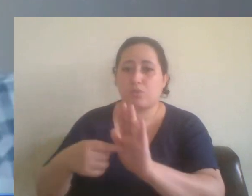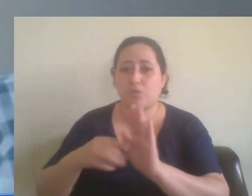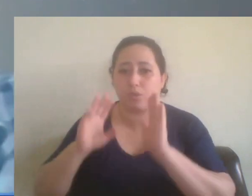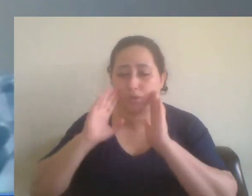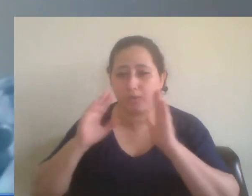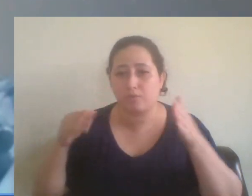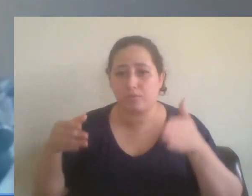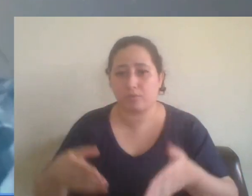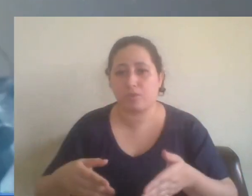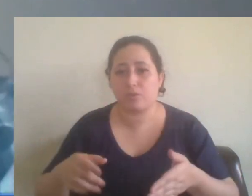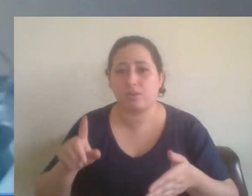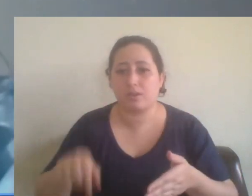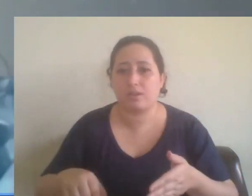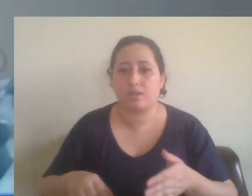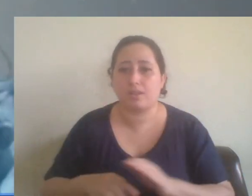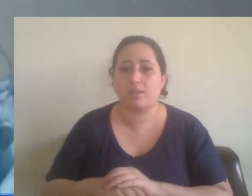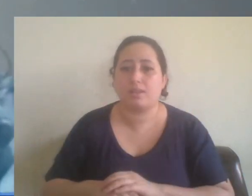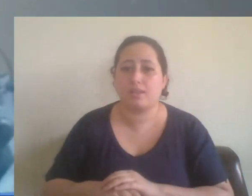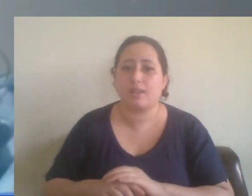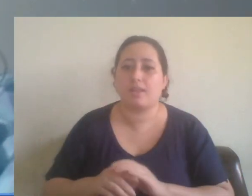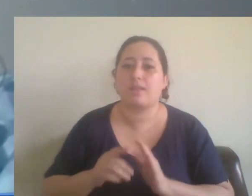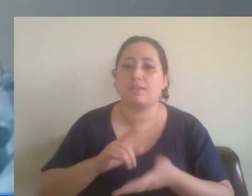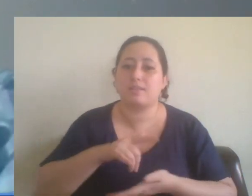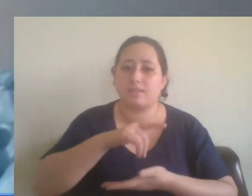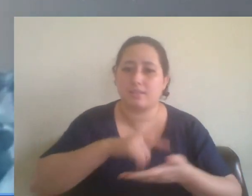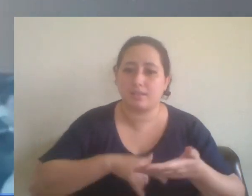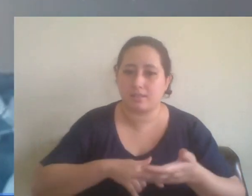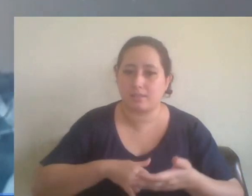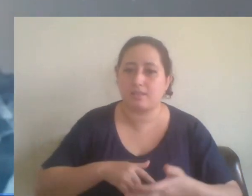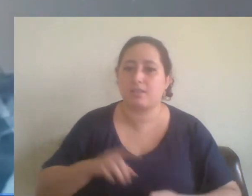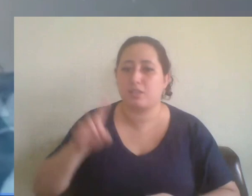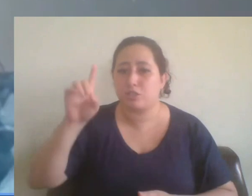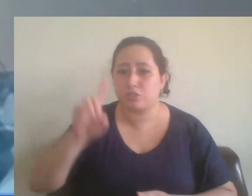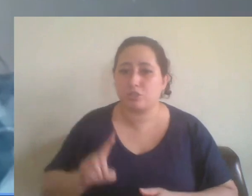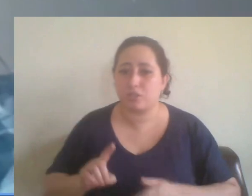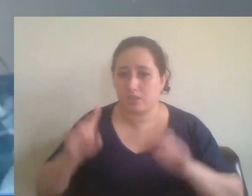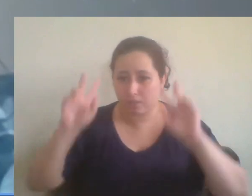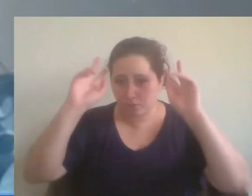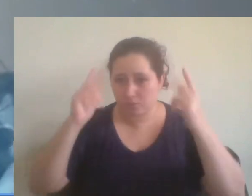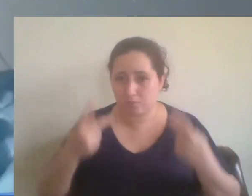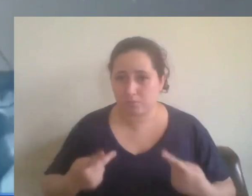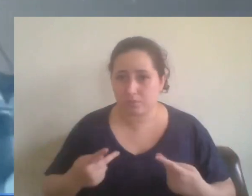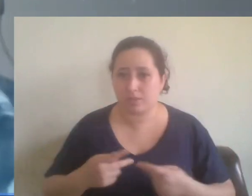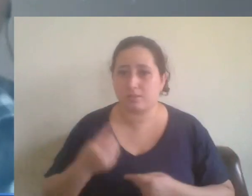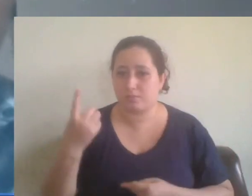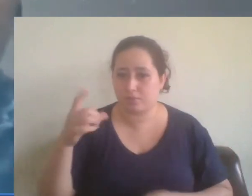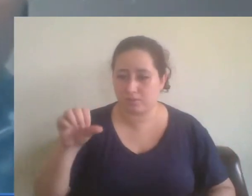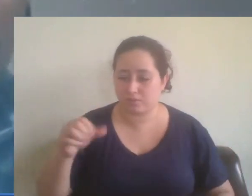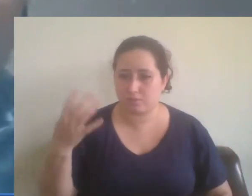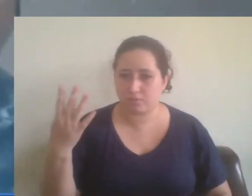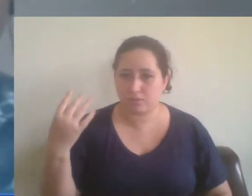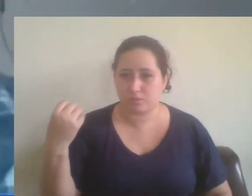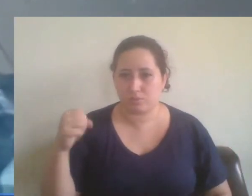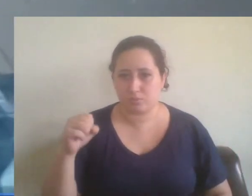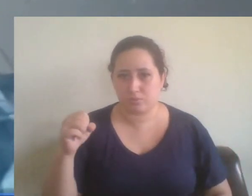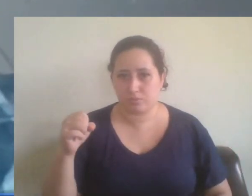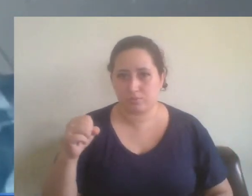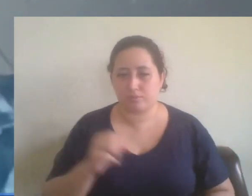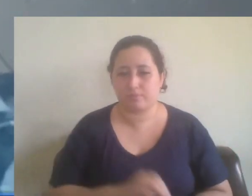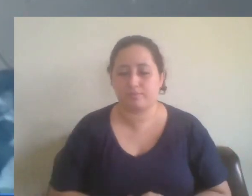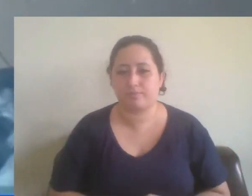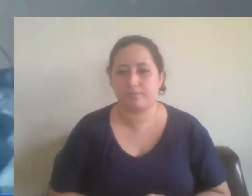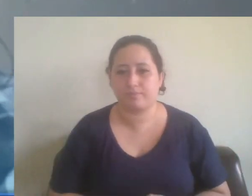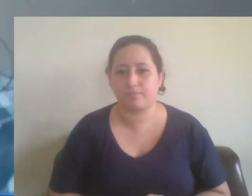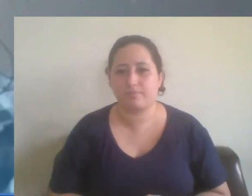na Declaração da ONU dos Direitos Humanos de 1948. E eu vou pedir